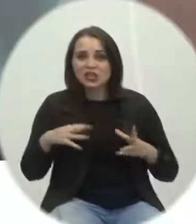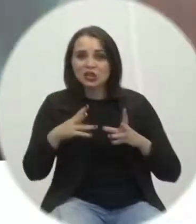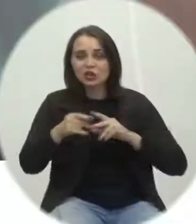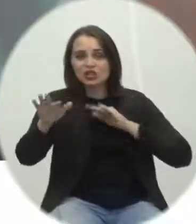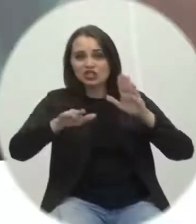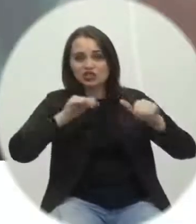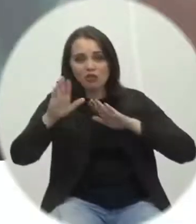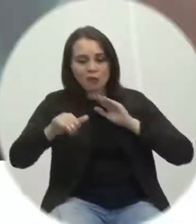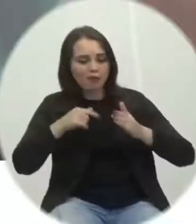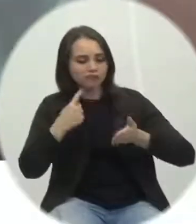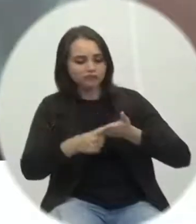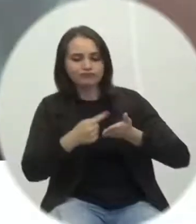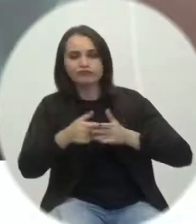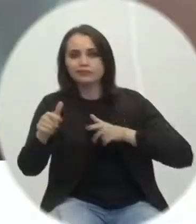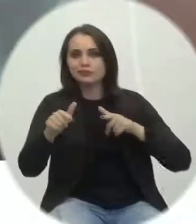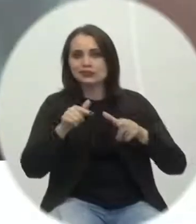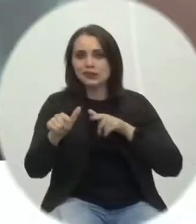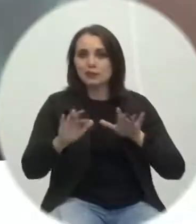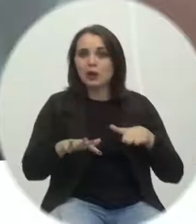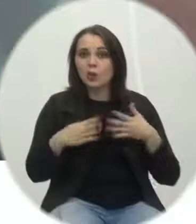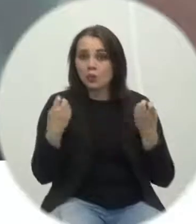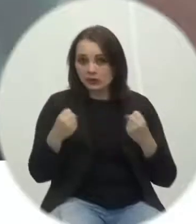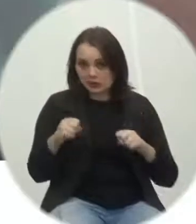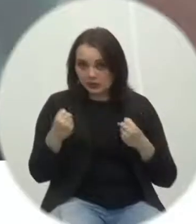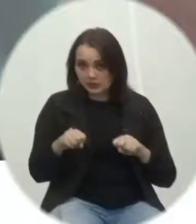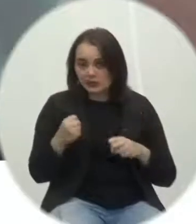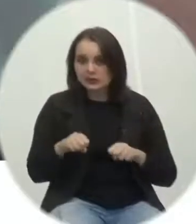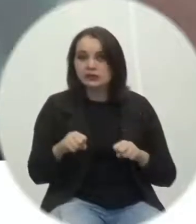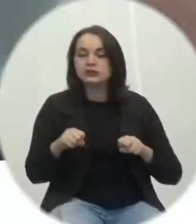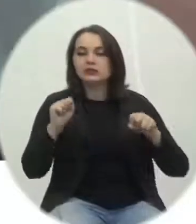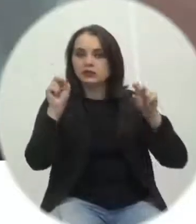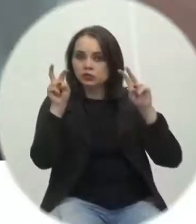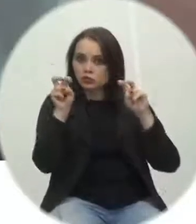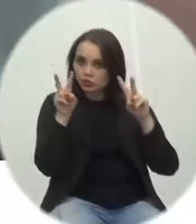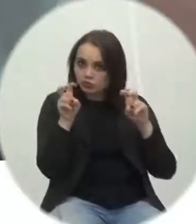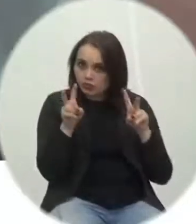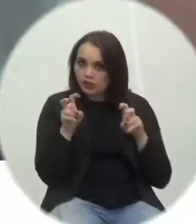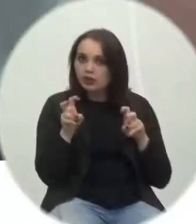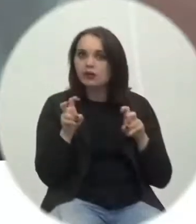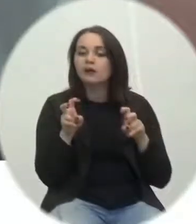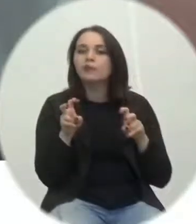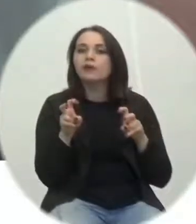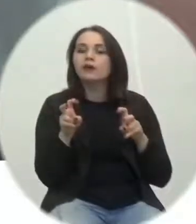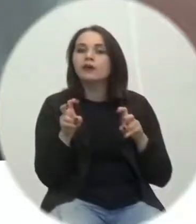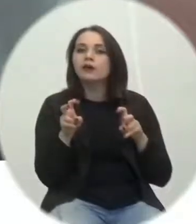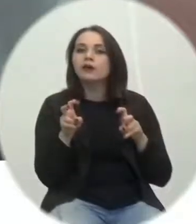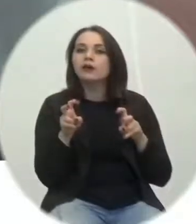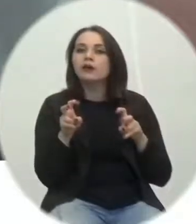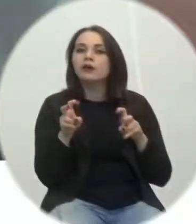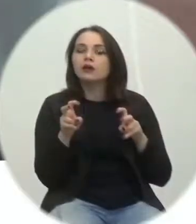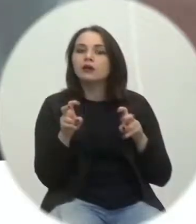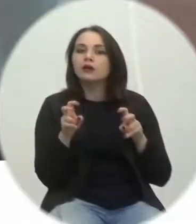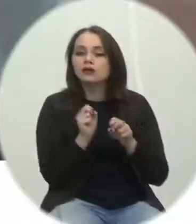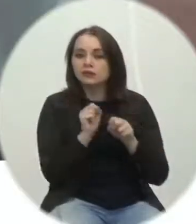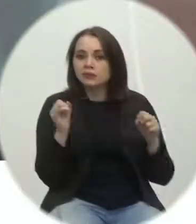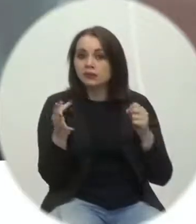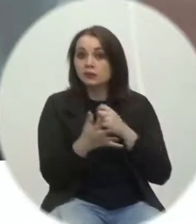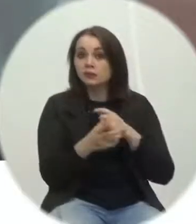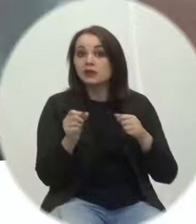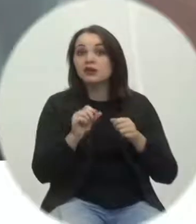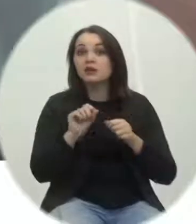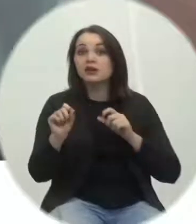com a palavra tema que leva ao estado de calamidade obviamente